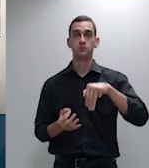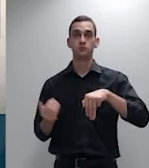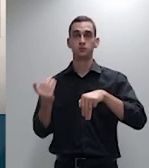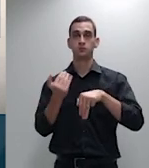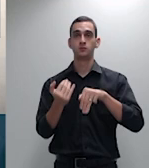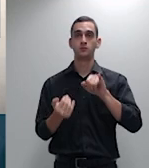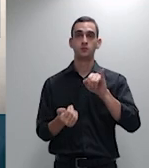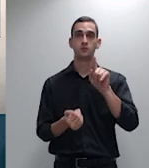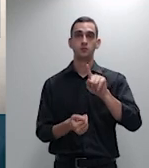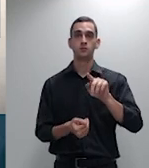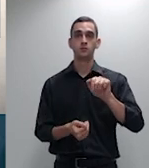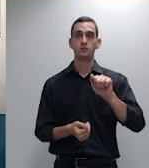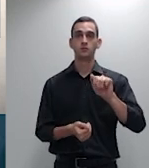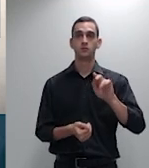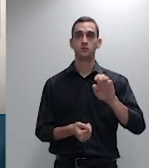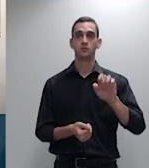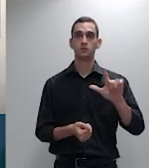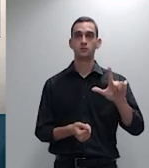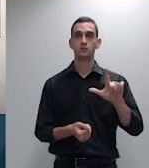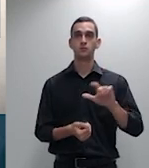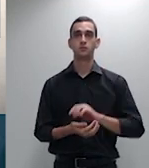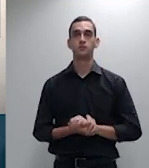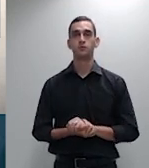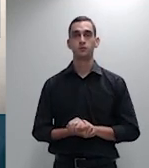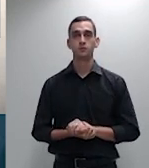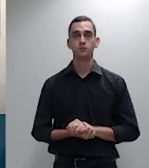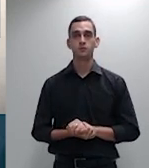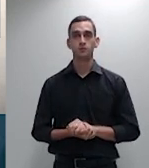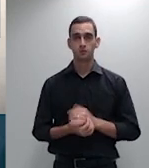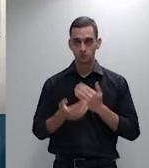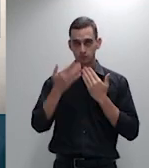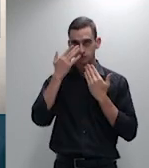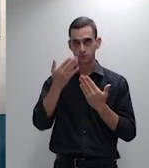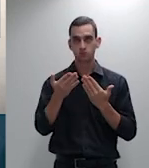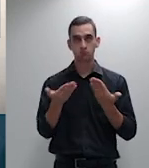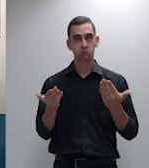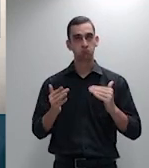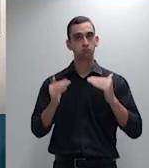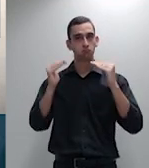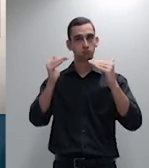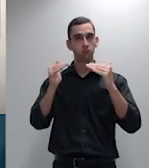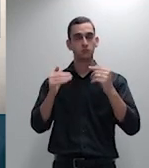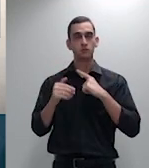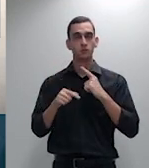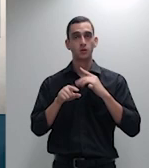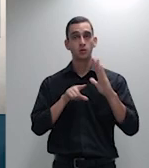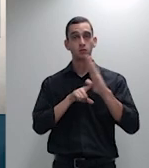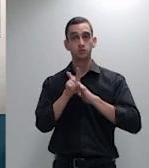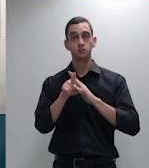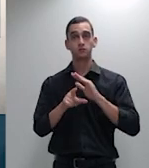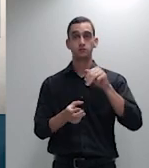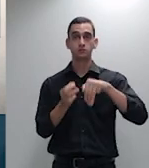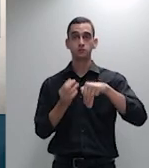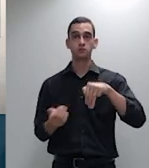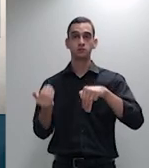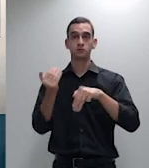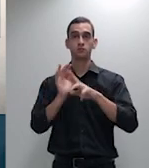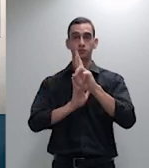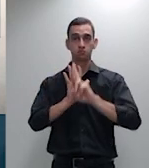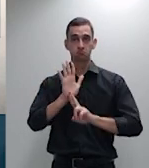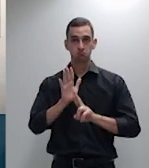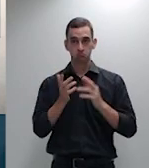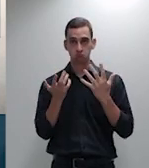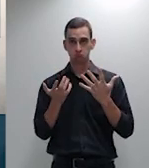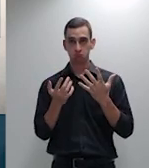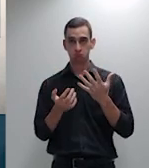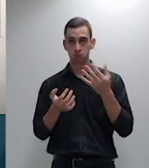agradeço a vossa excelência e indago ao eminente relator que deseja se manifestar sim sim senhora presidente